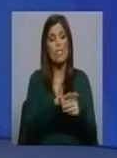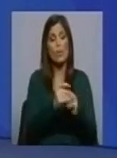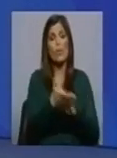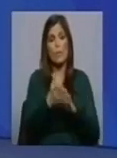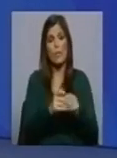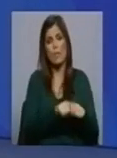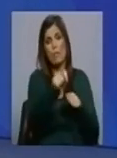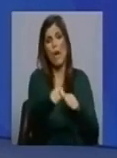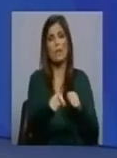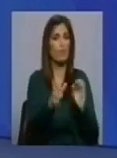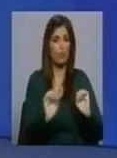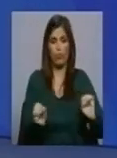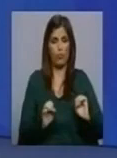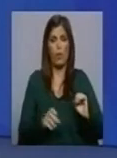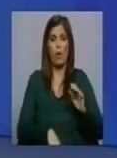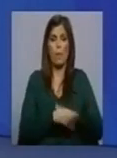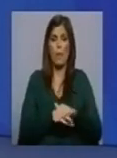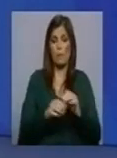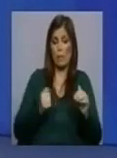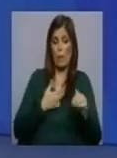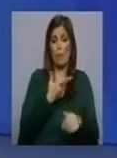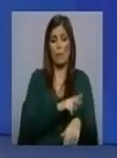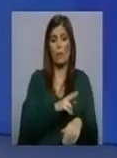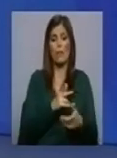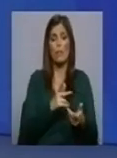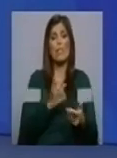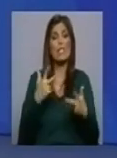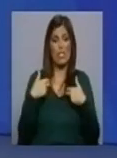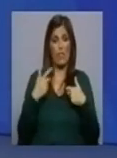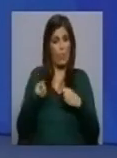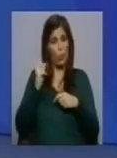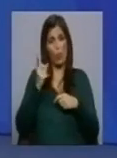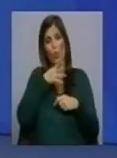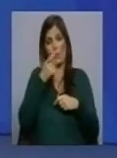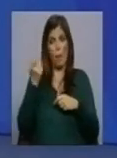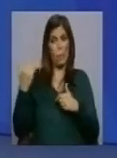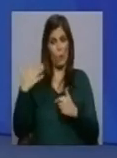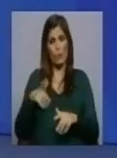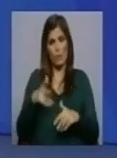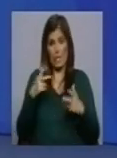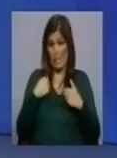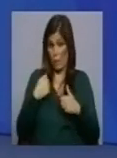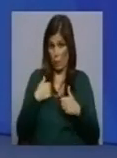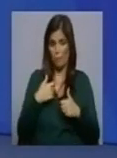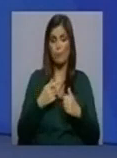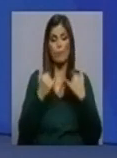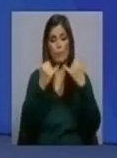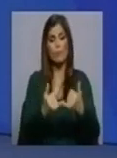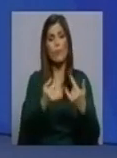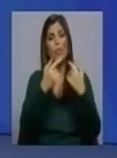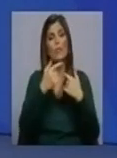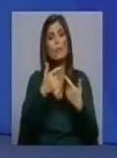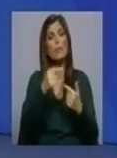24 horas do próximo dia 2, sábado, e não sexta, como por lapso há pouco referi. Na próxima quinta-feira o Conselho de Ministros vai anunciar que